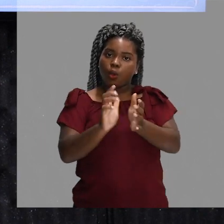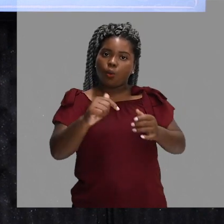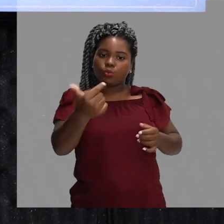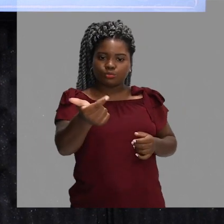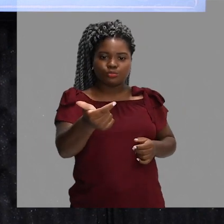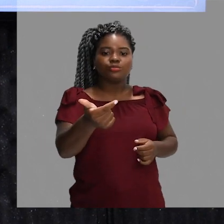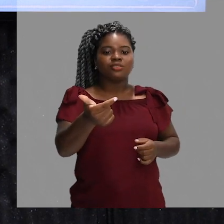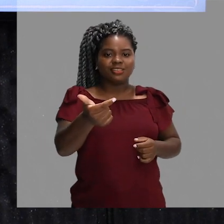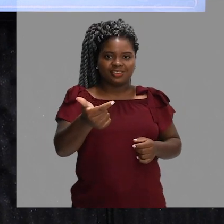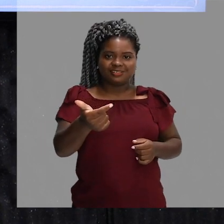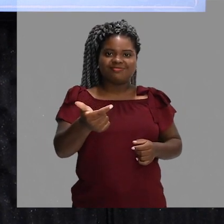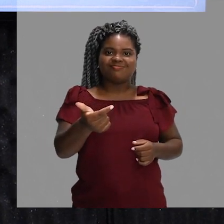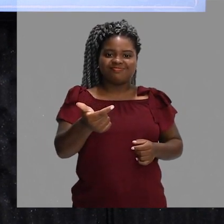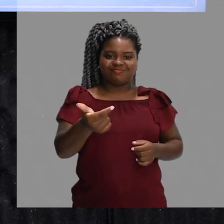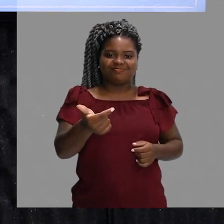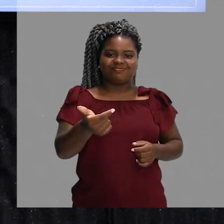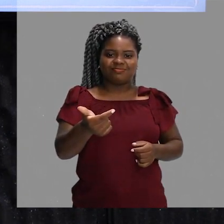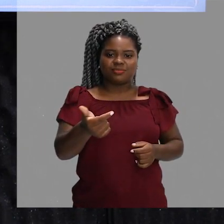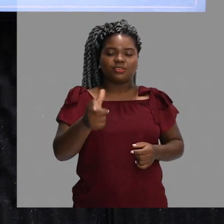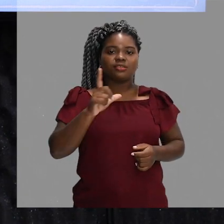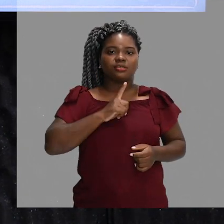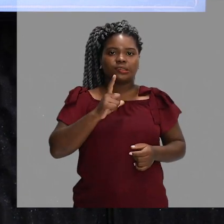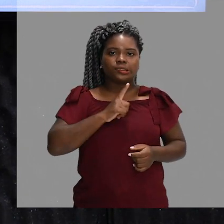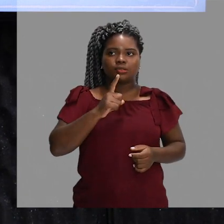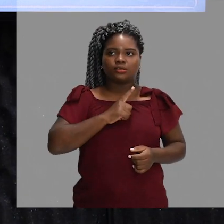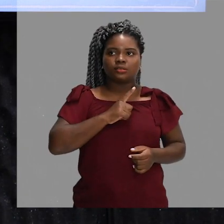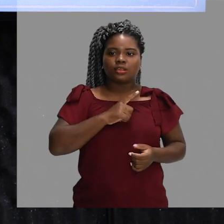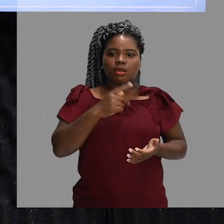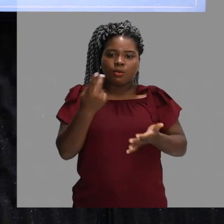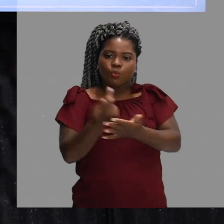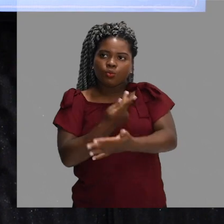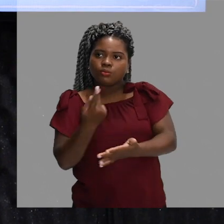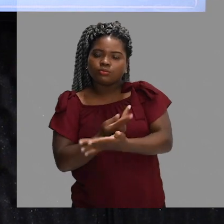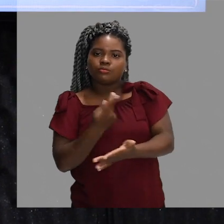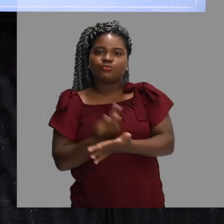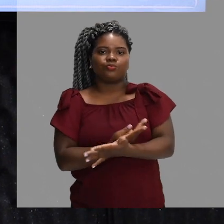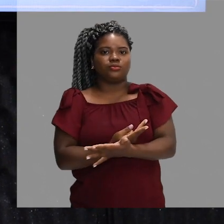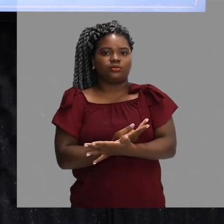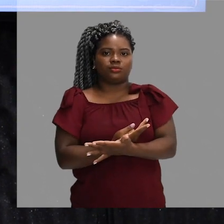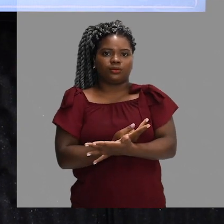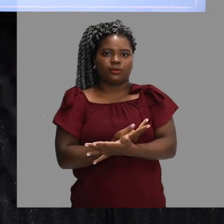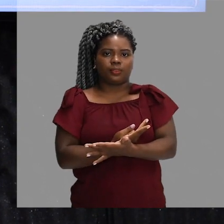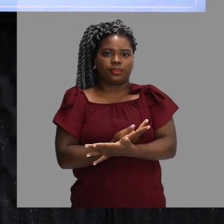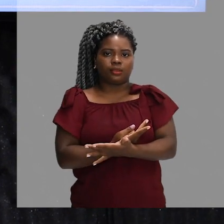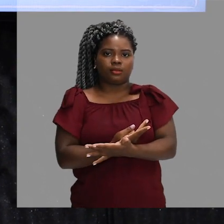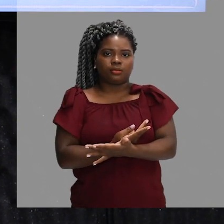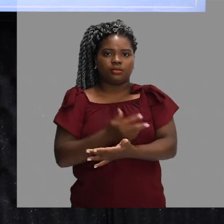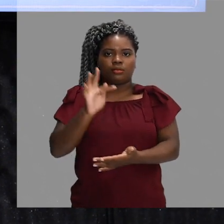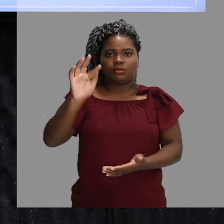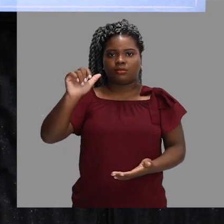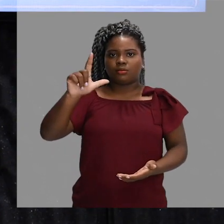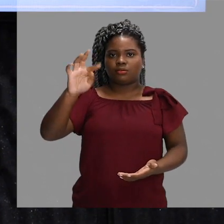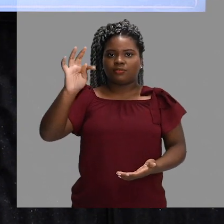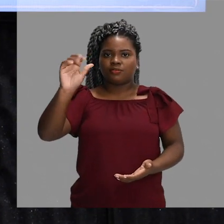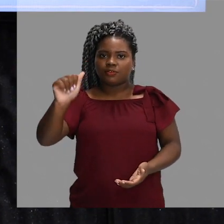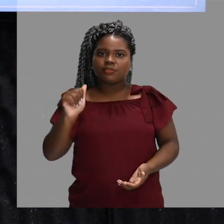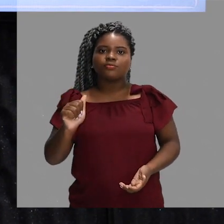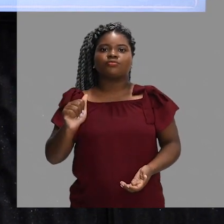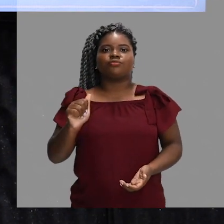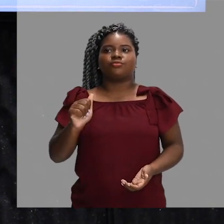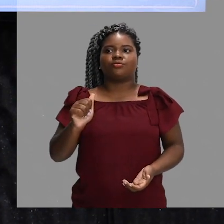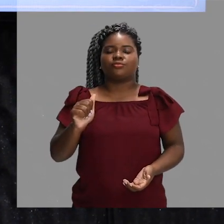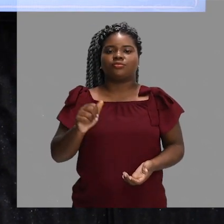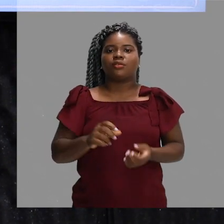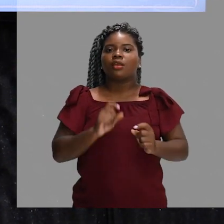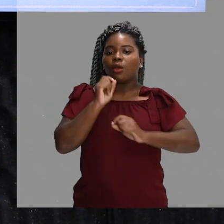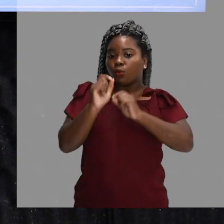cometer uma falta. Esse termo falta aqui, pessoal, não está ligado a nada de questões disciplinares, tá certo?